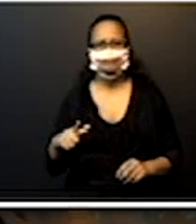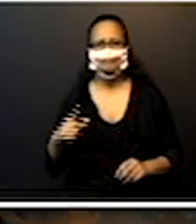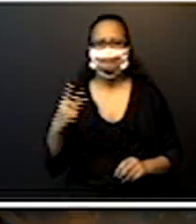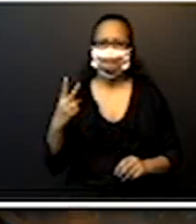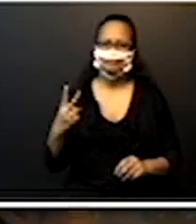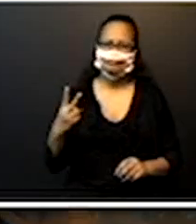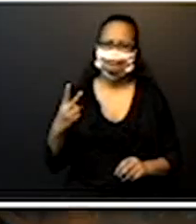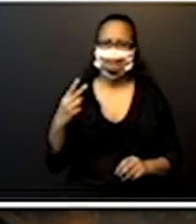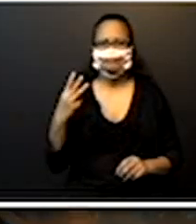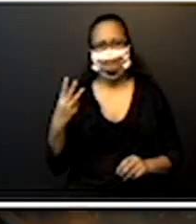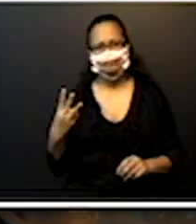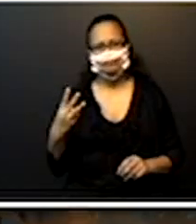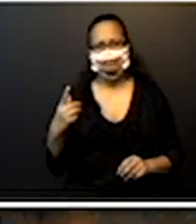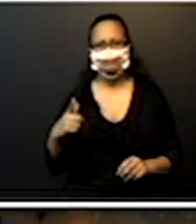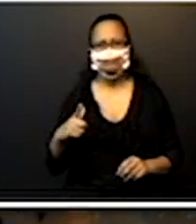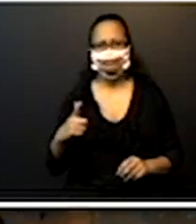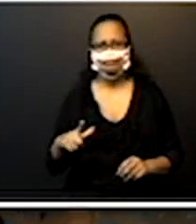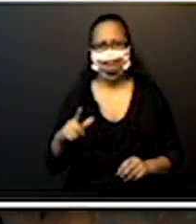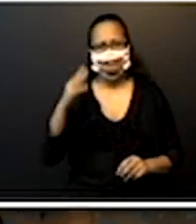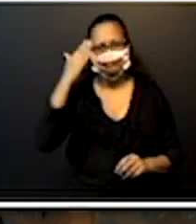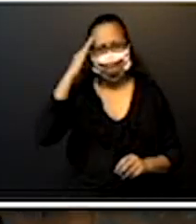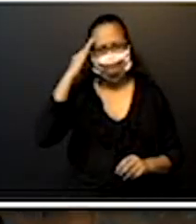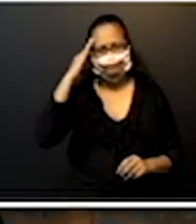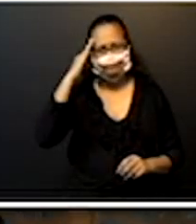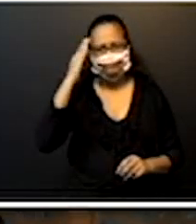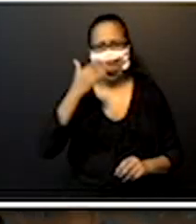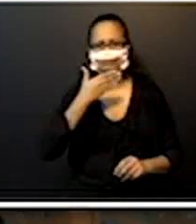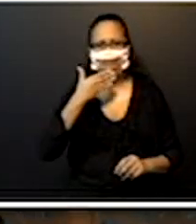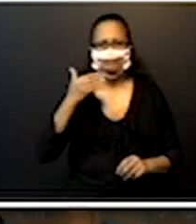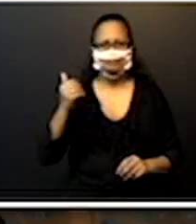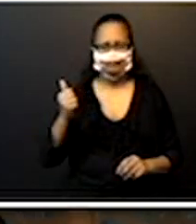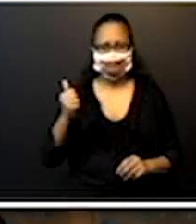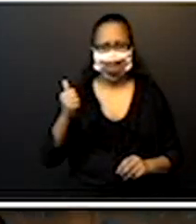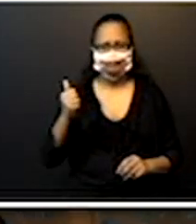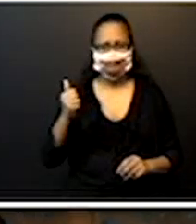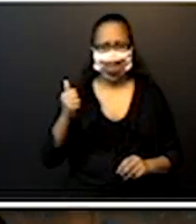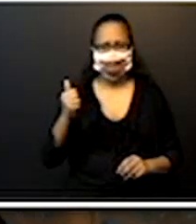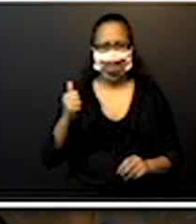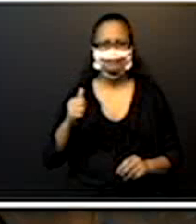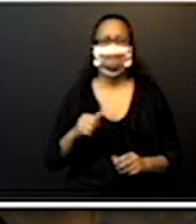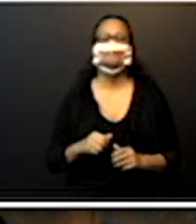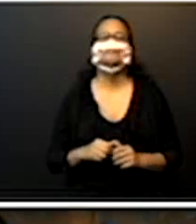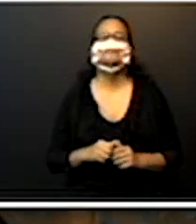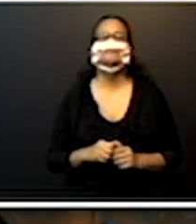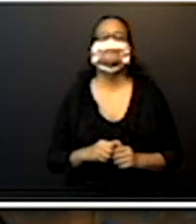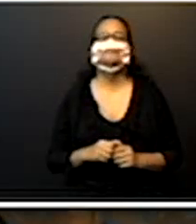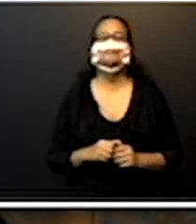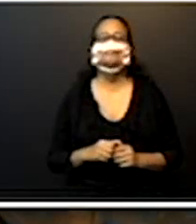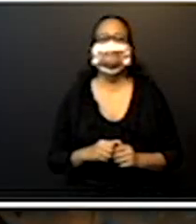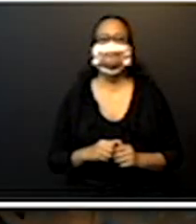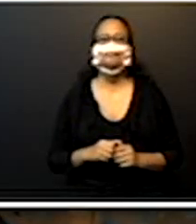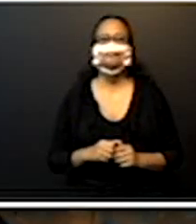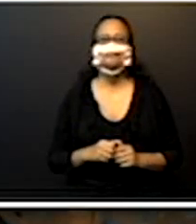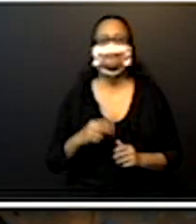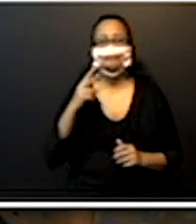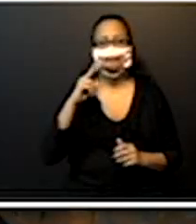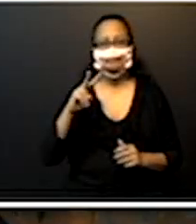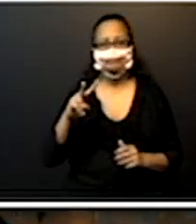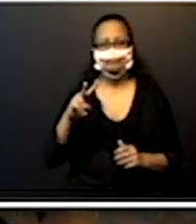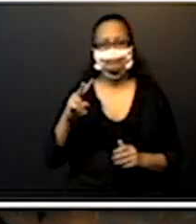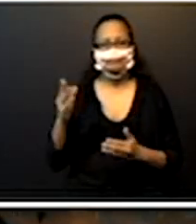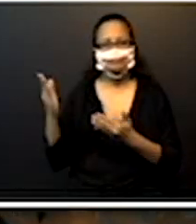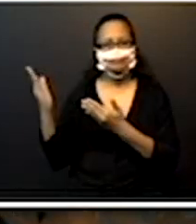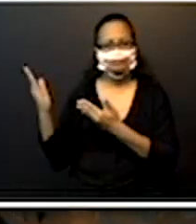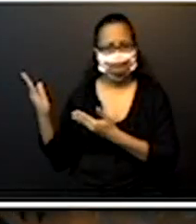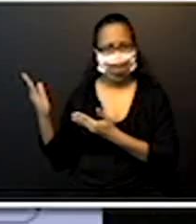Tranquilo? Então, vamos começar. Vamos acompanhar aí comigo no material que vocês têm aí. Olha lá. É o